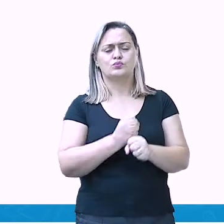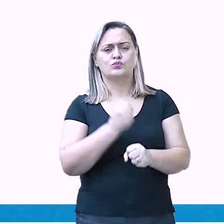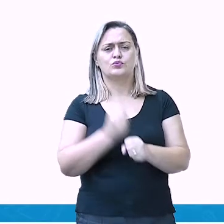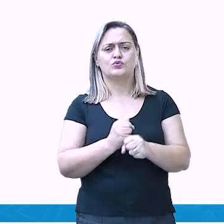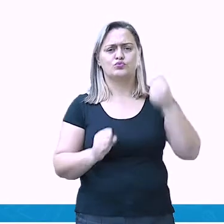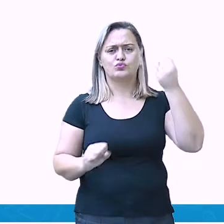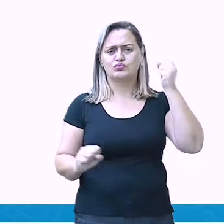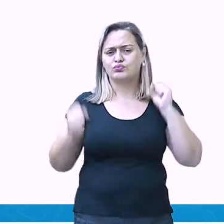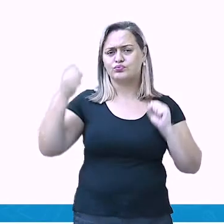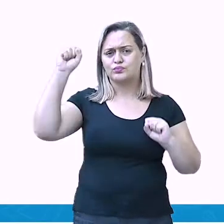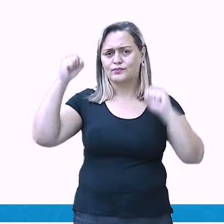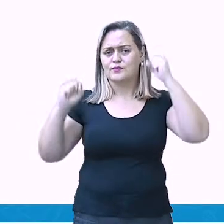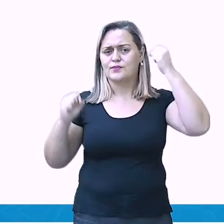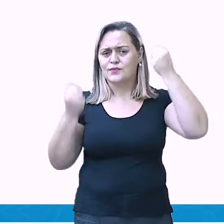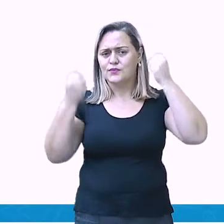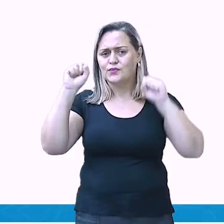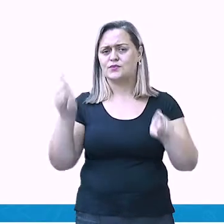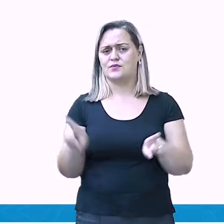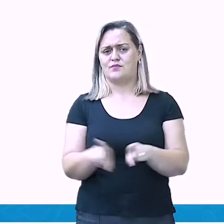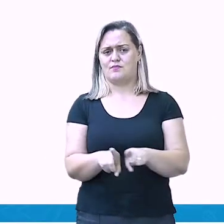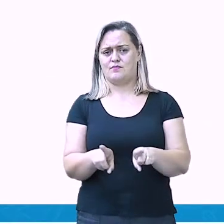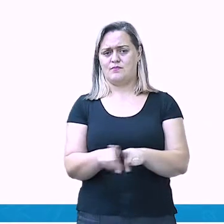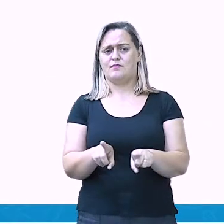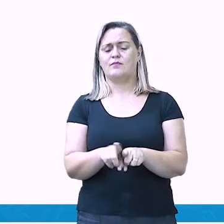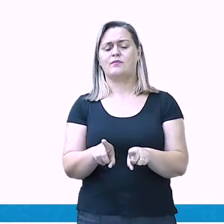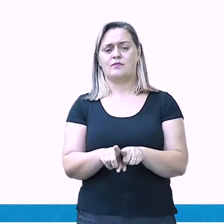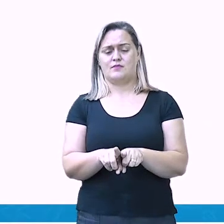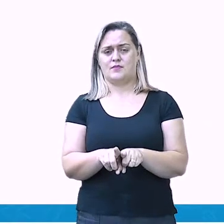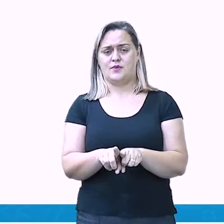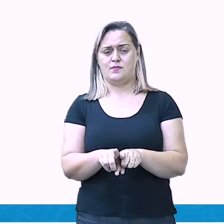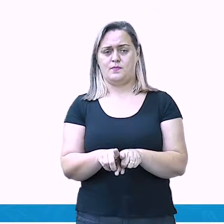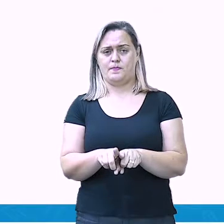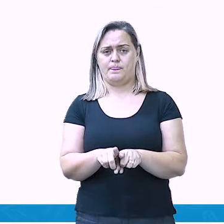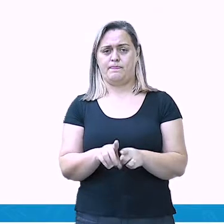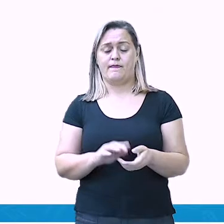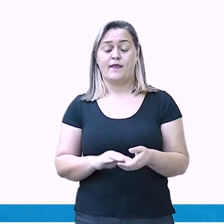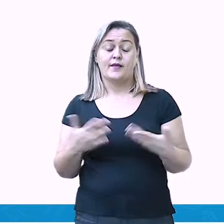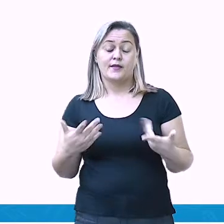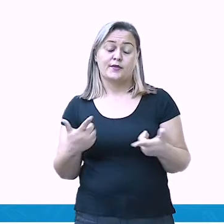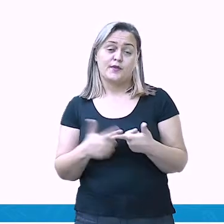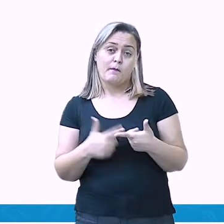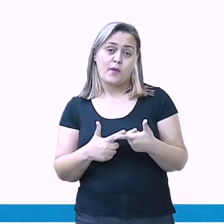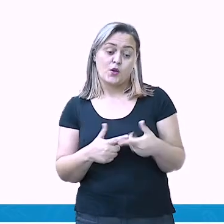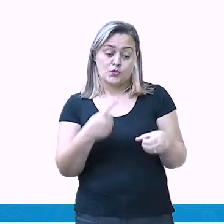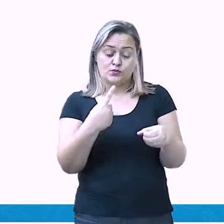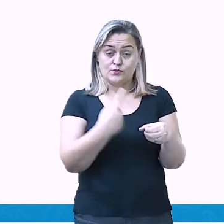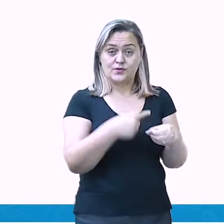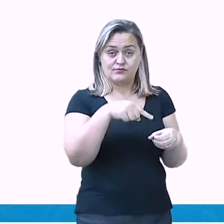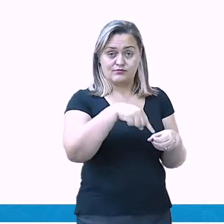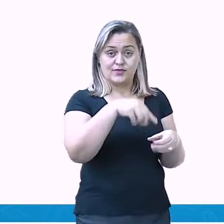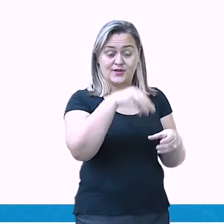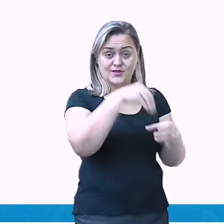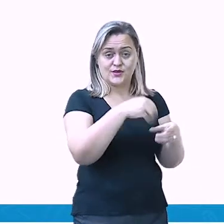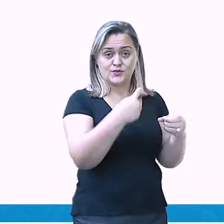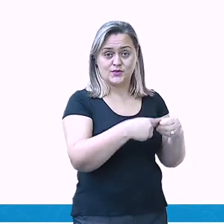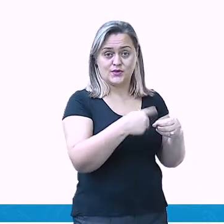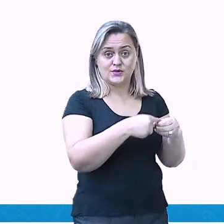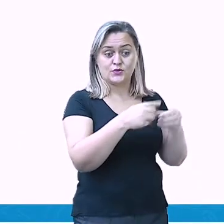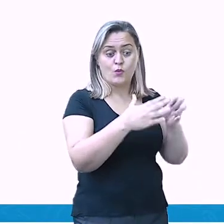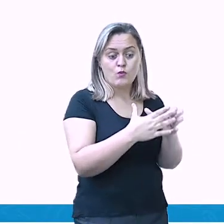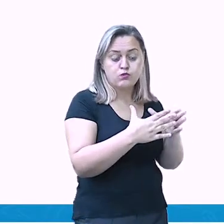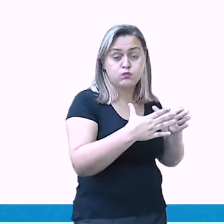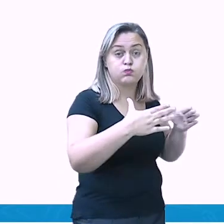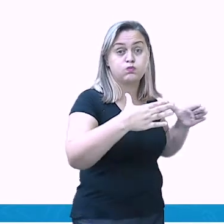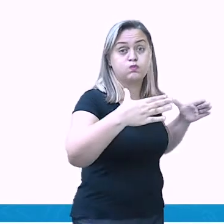industrialização. Além disso, a densidade demográfica das áreas urbanas é superior